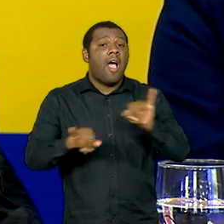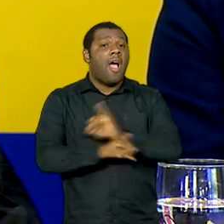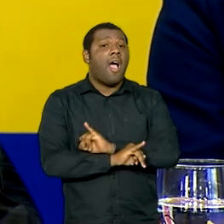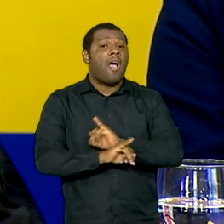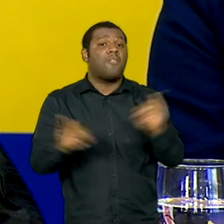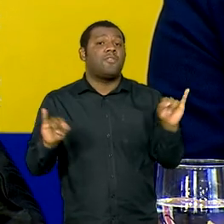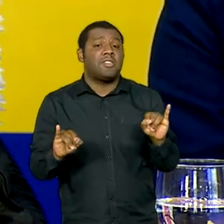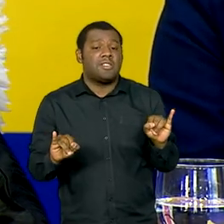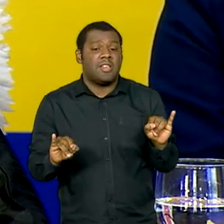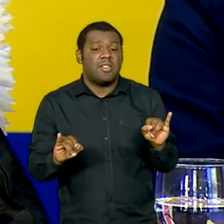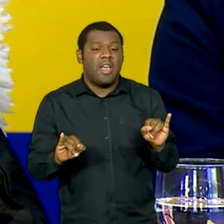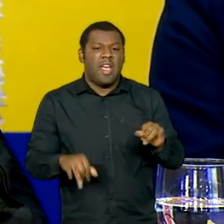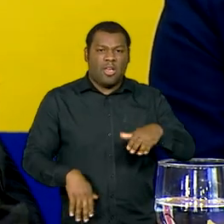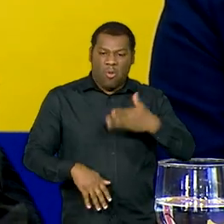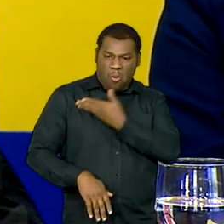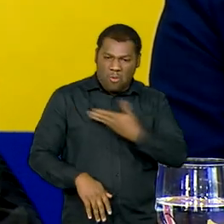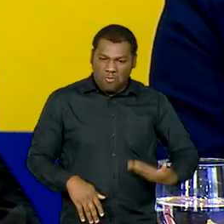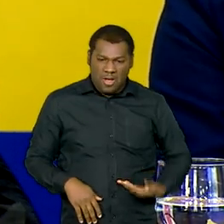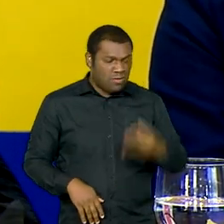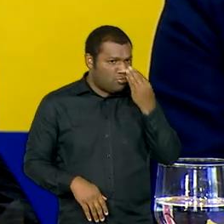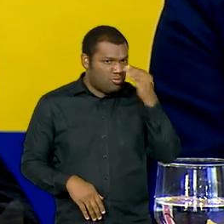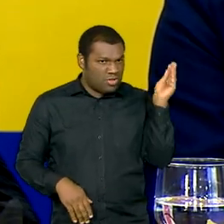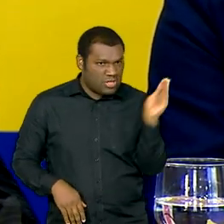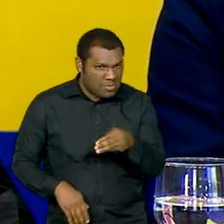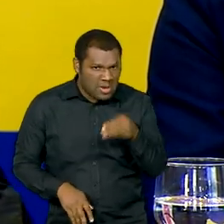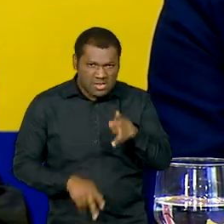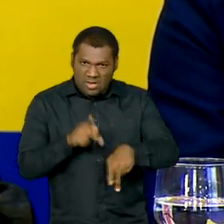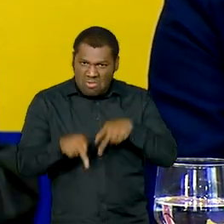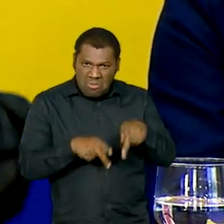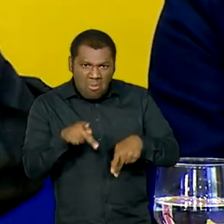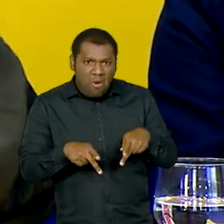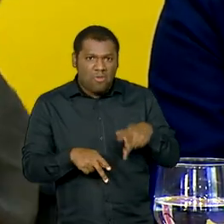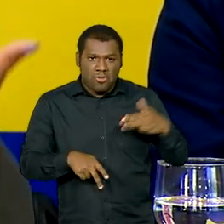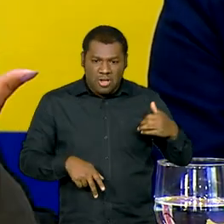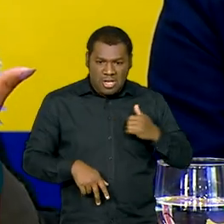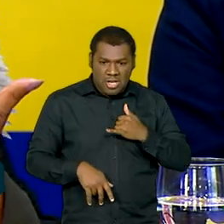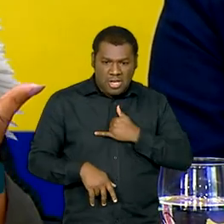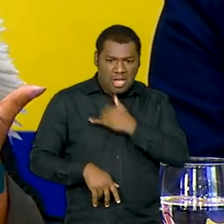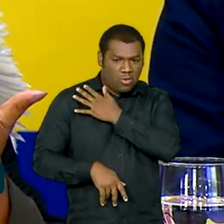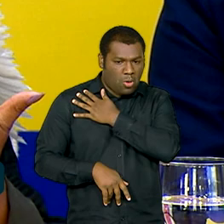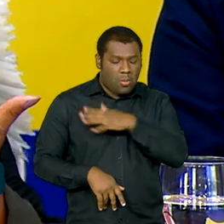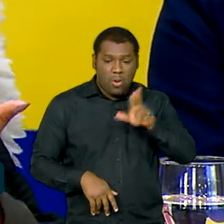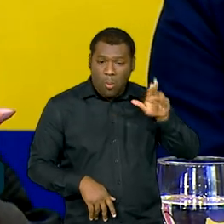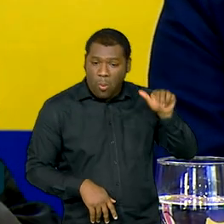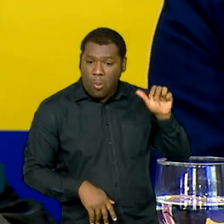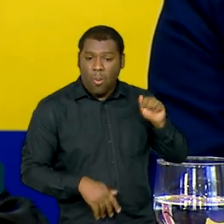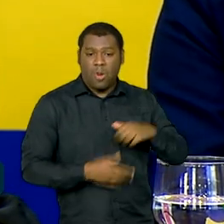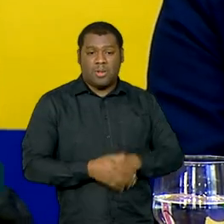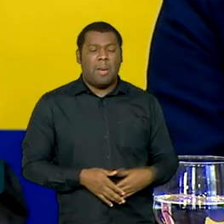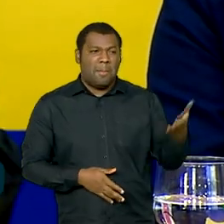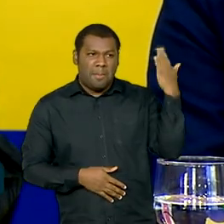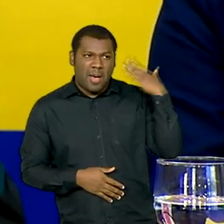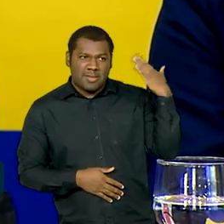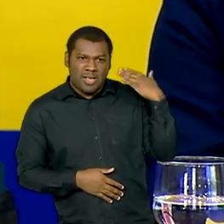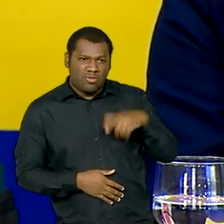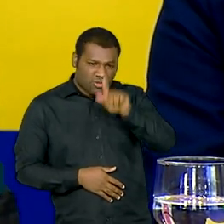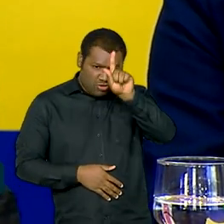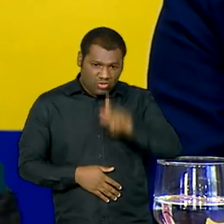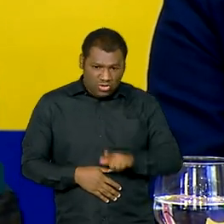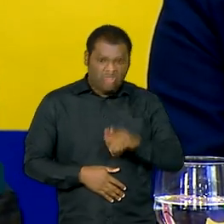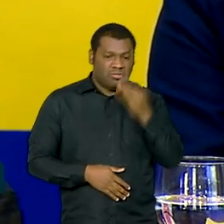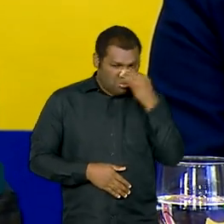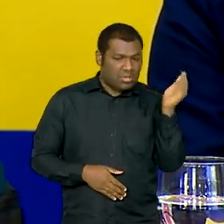houve descaso em nenhum momento, diferentemente da gestão anterior, não houve